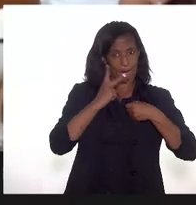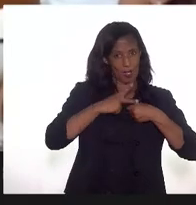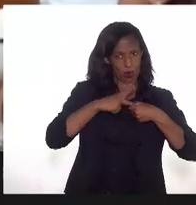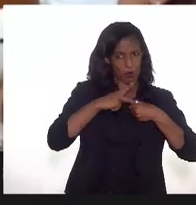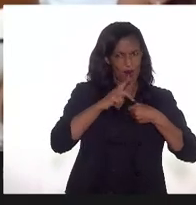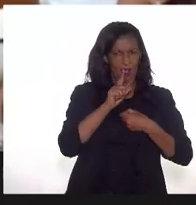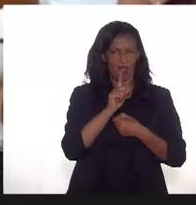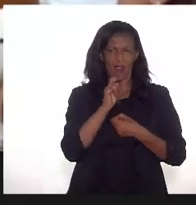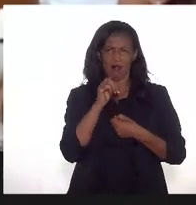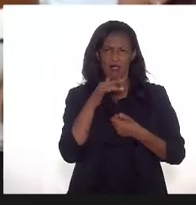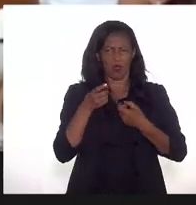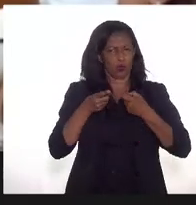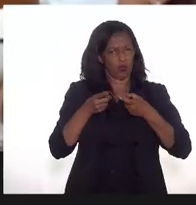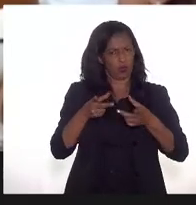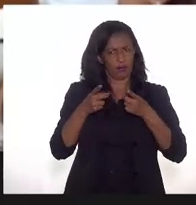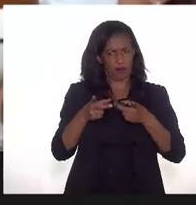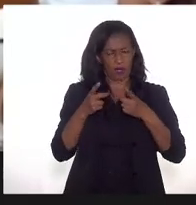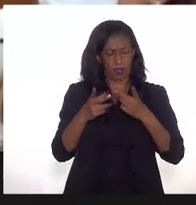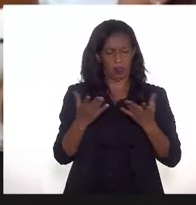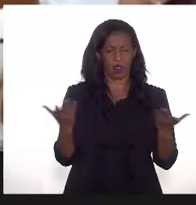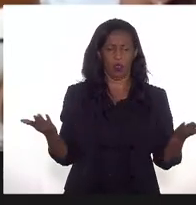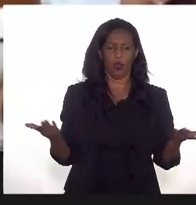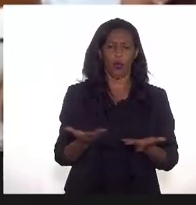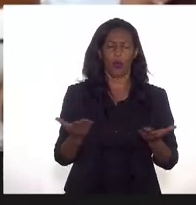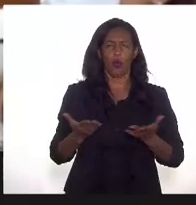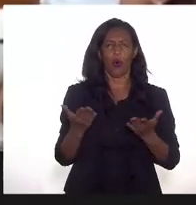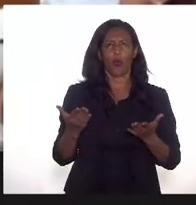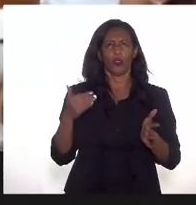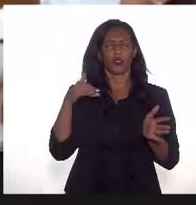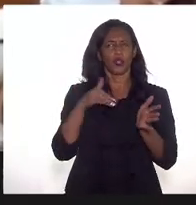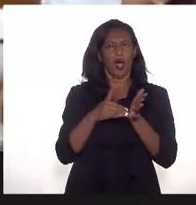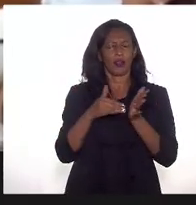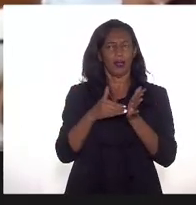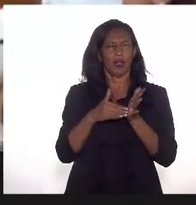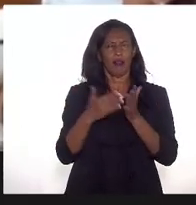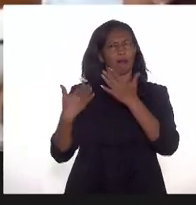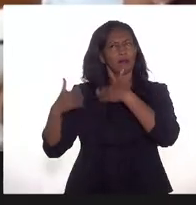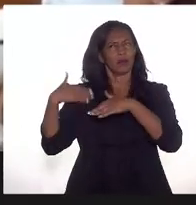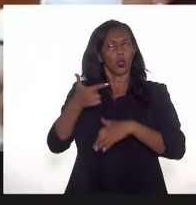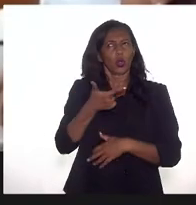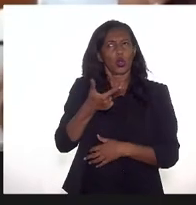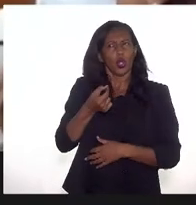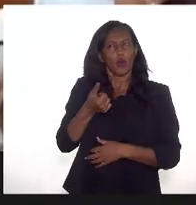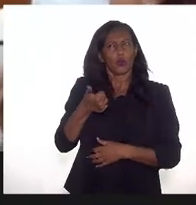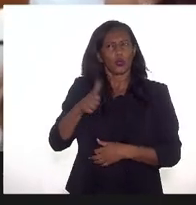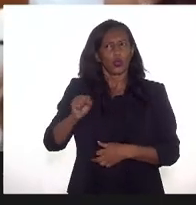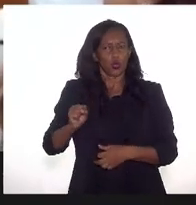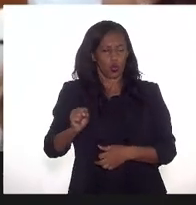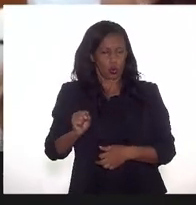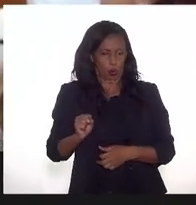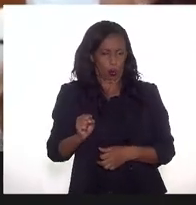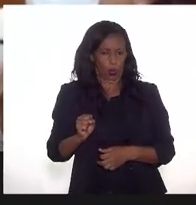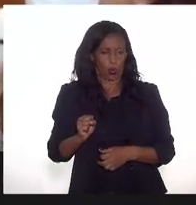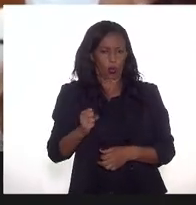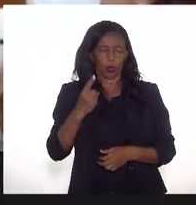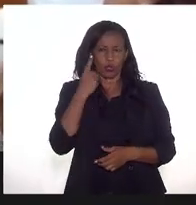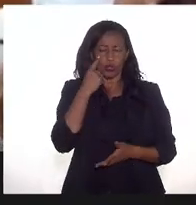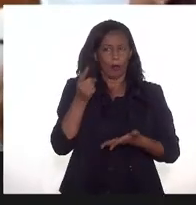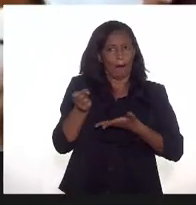venda. Hoje, até 2018, era uma cesta de óleos que a Petrobras